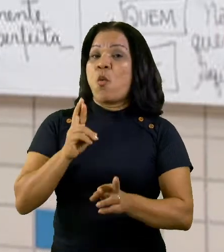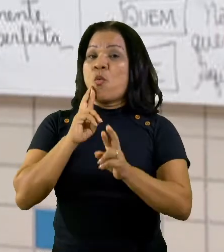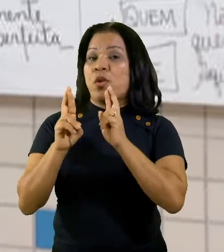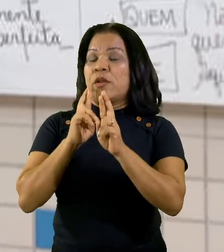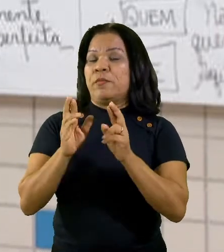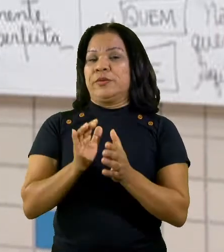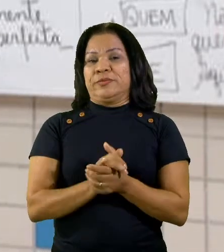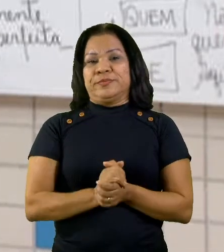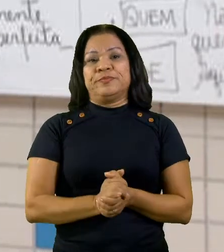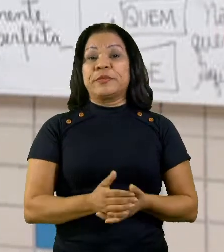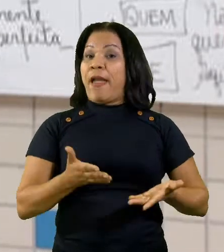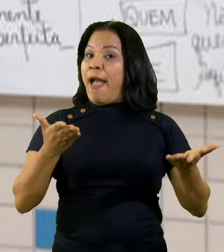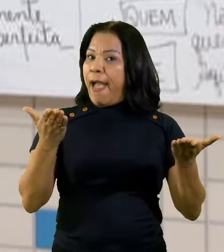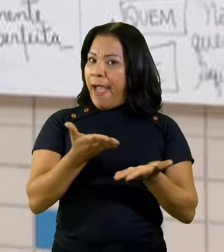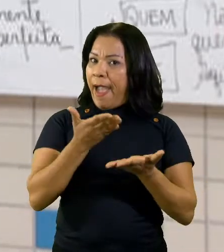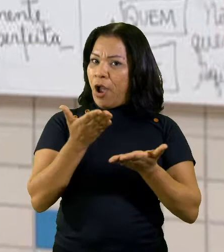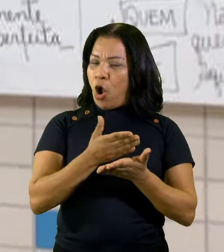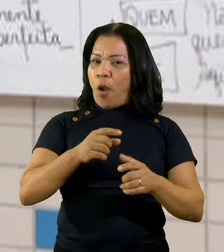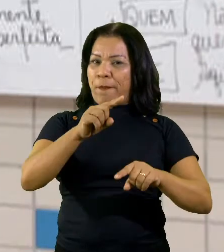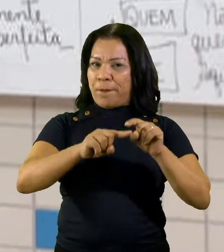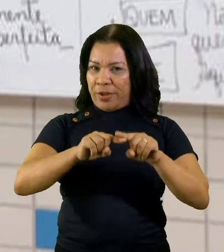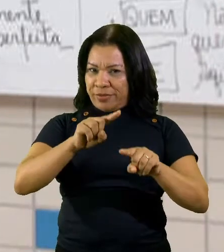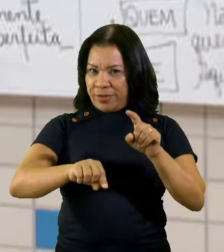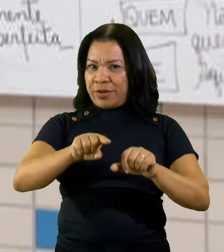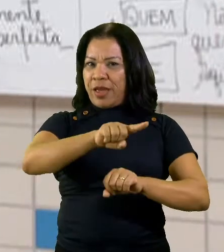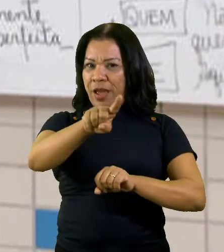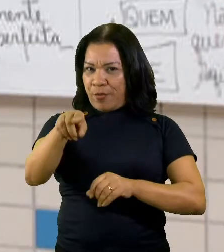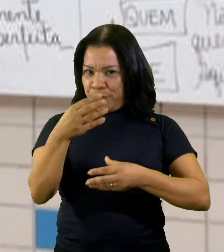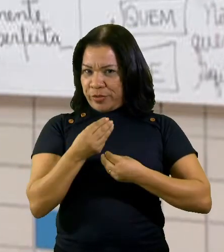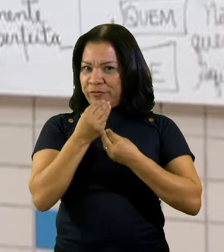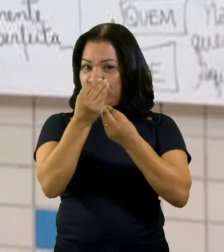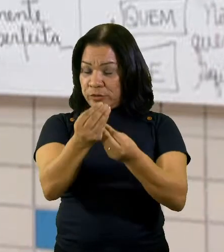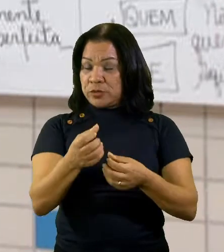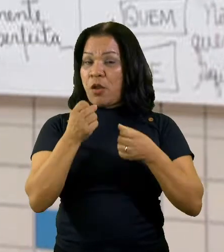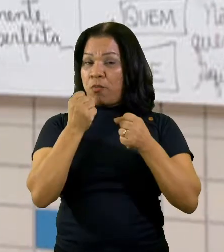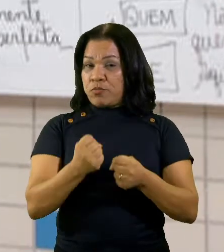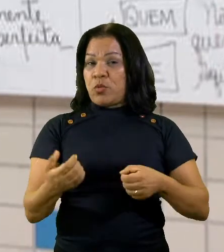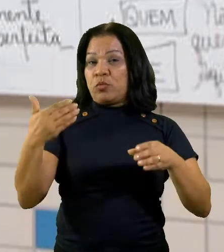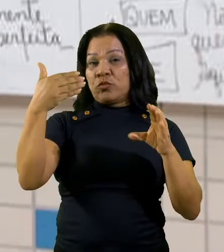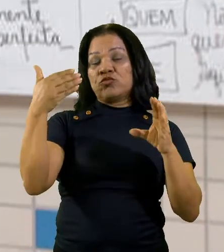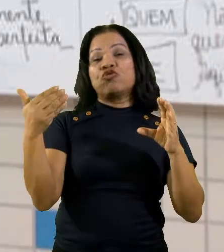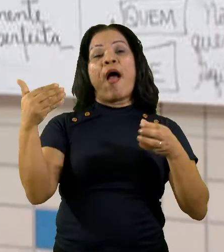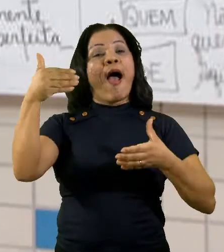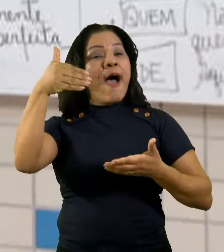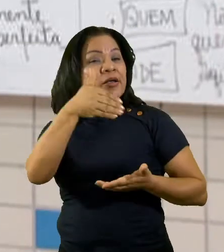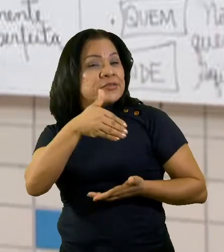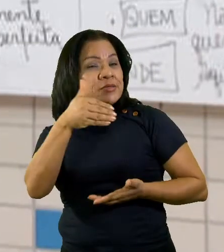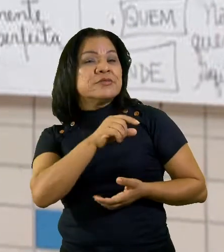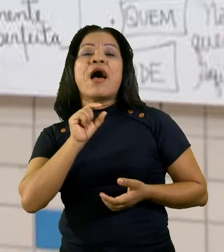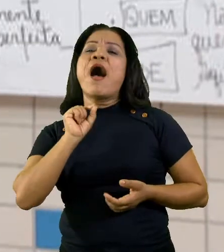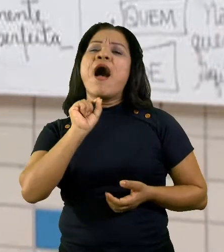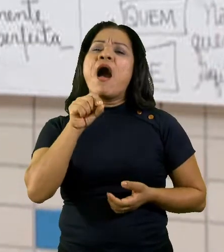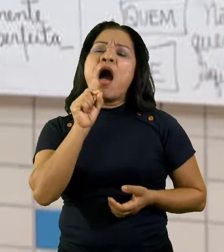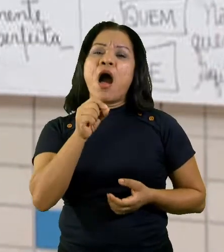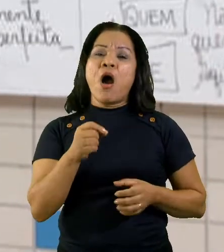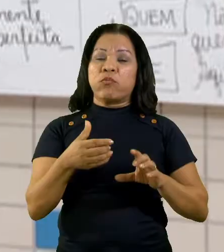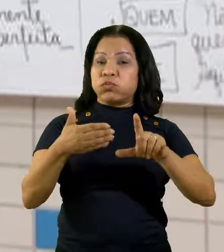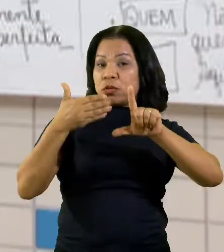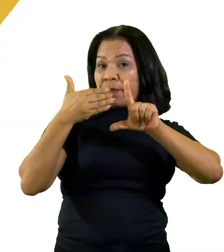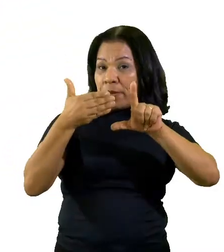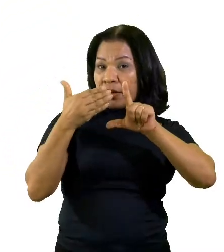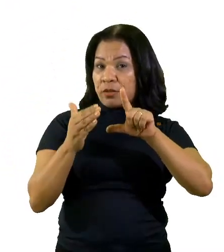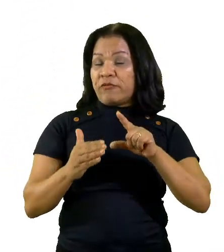receberam, que vocês podem acessar na plataforma homeschool, ou no material impresso disponível na